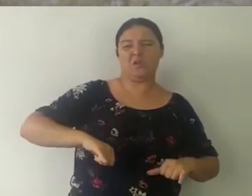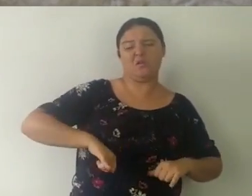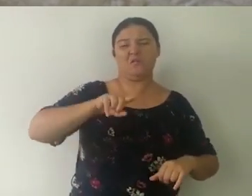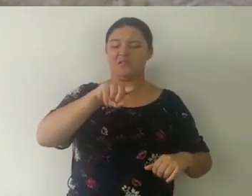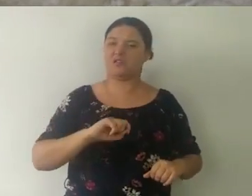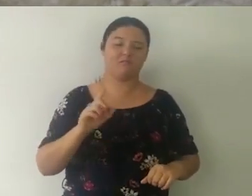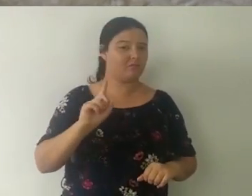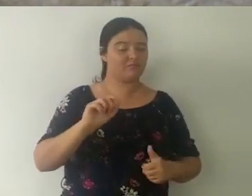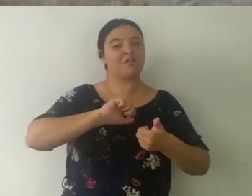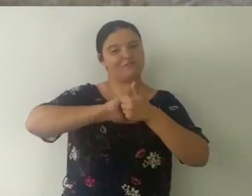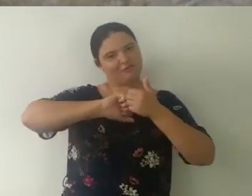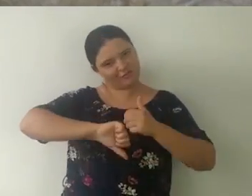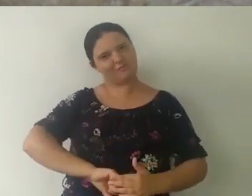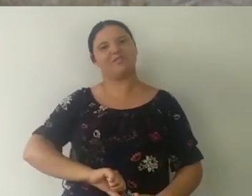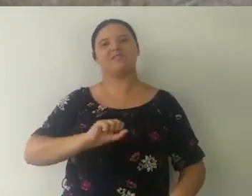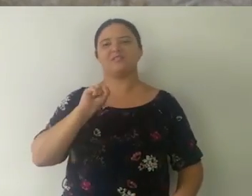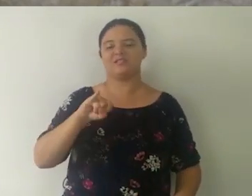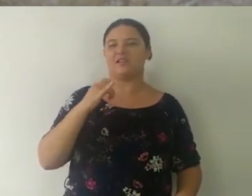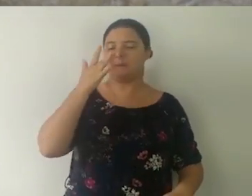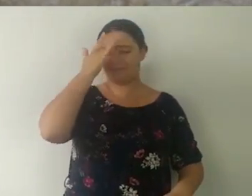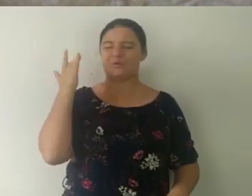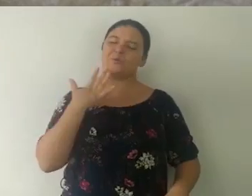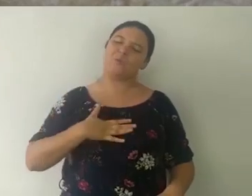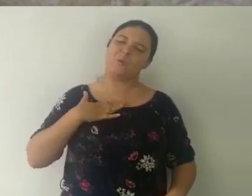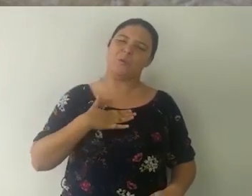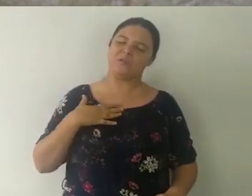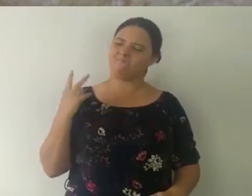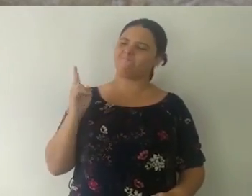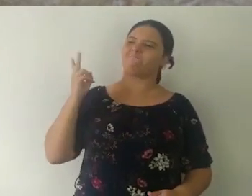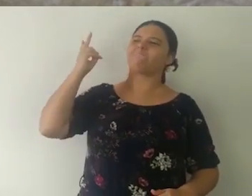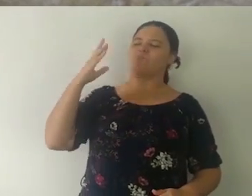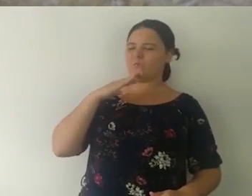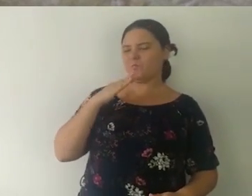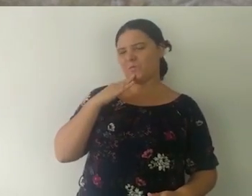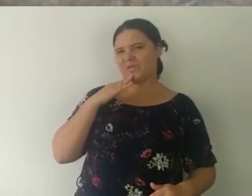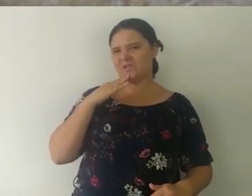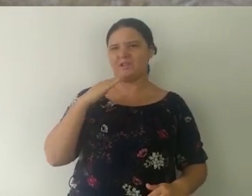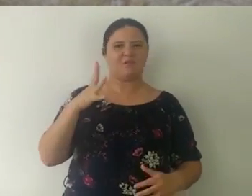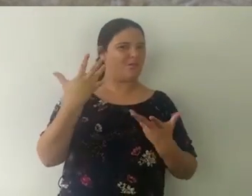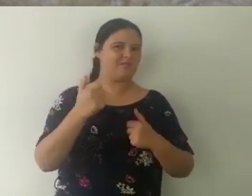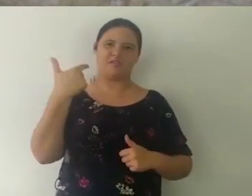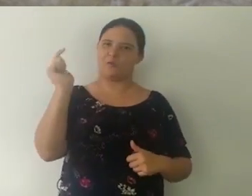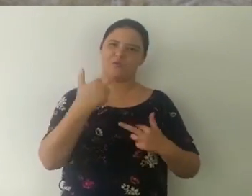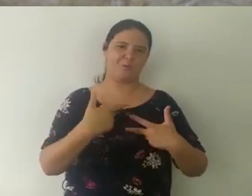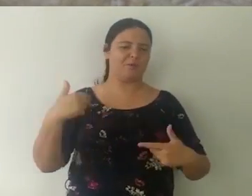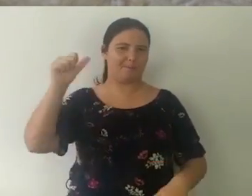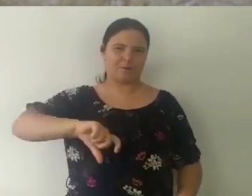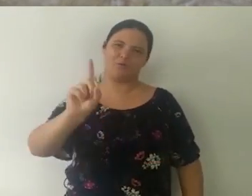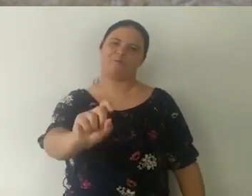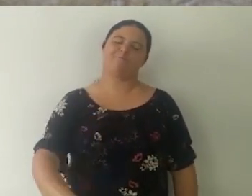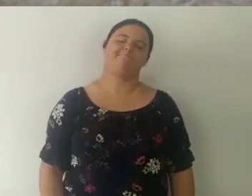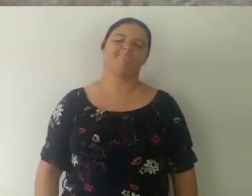humilhe, que magoe você. Essa é a autoestima, né, gente? Quando a gente se gosta, quando a gente sabe o valor que a gente tem, gente não consegue se